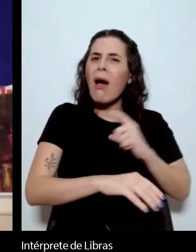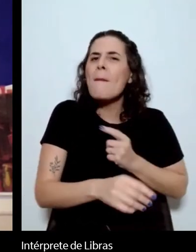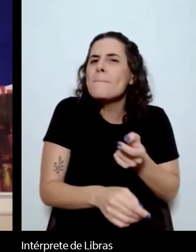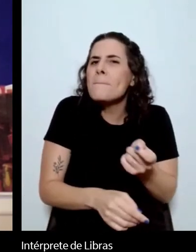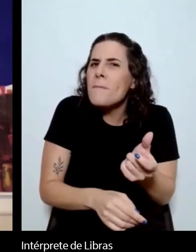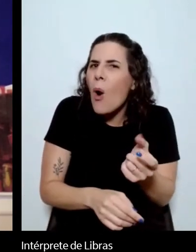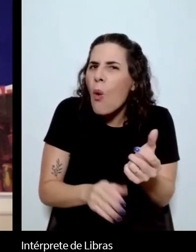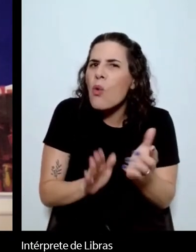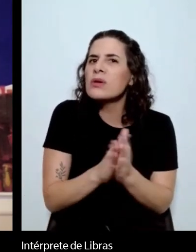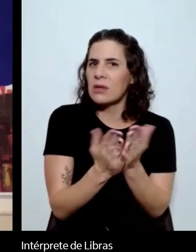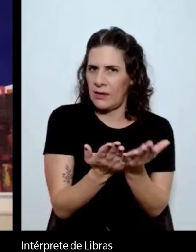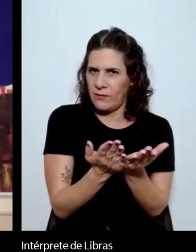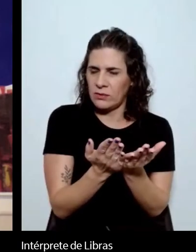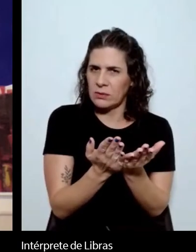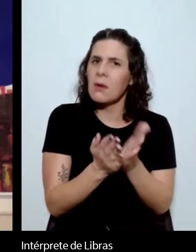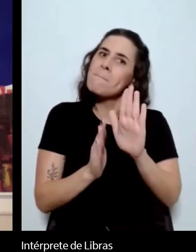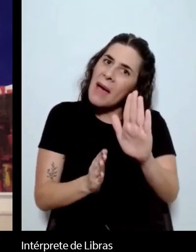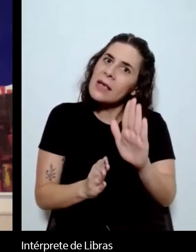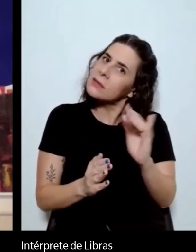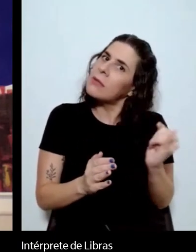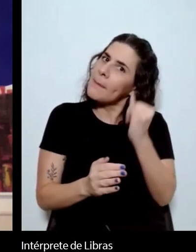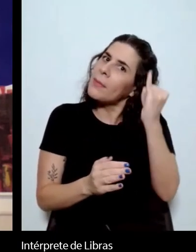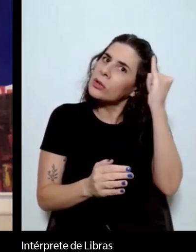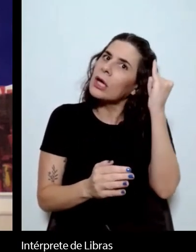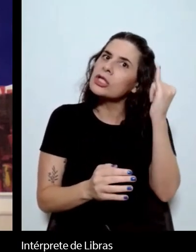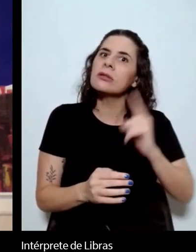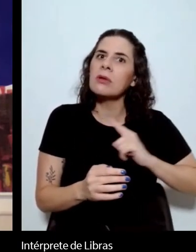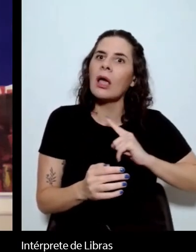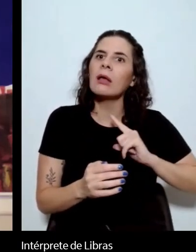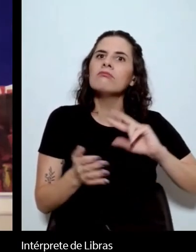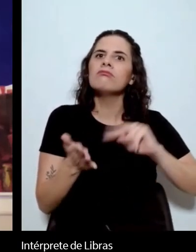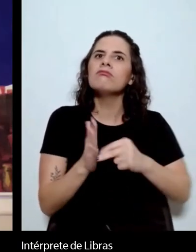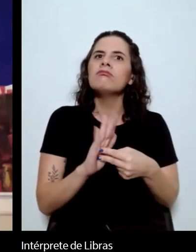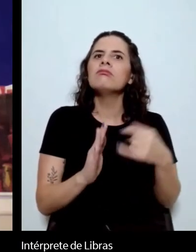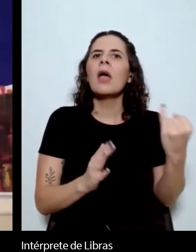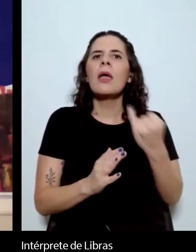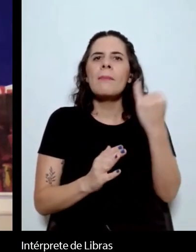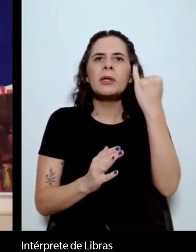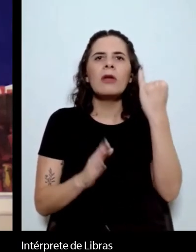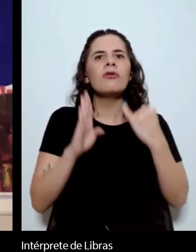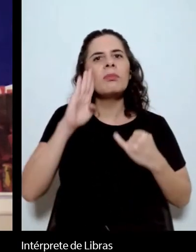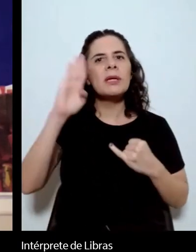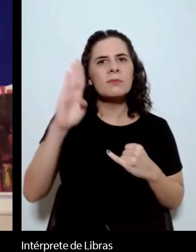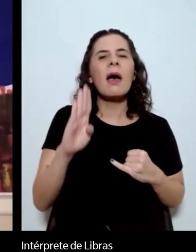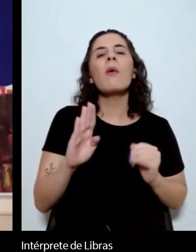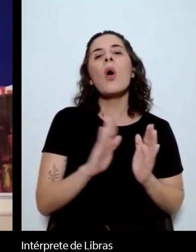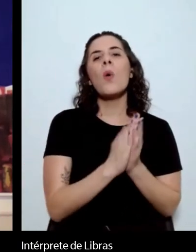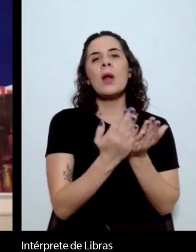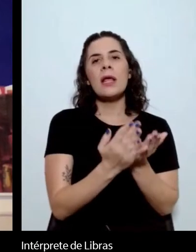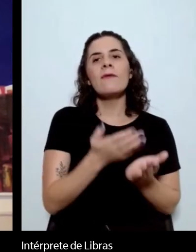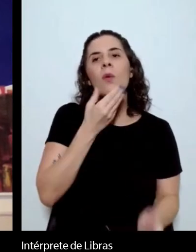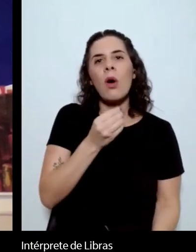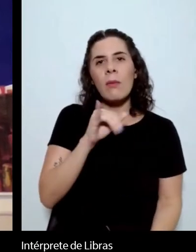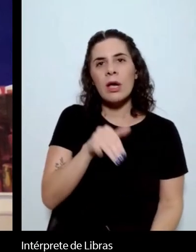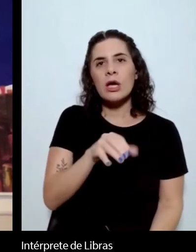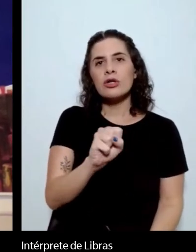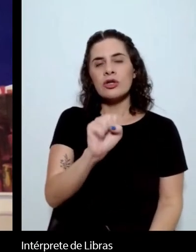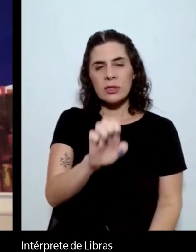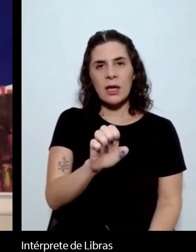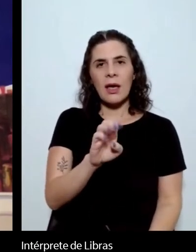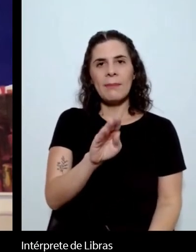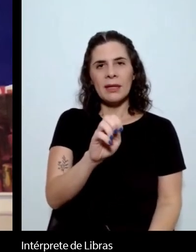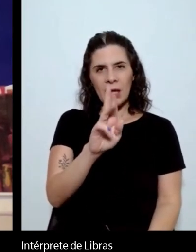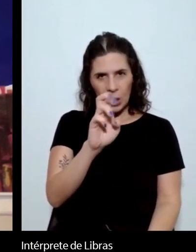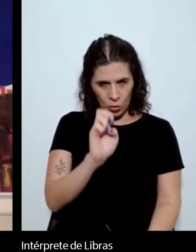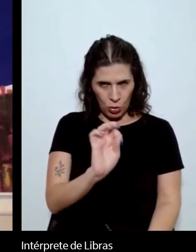significativos, às vezes, sobre Machado de Assis, começando com o livro de José Betancourt em 1953, que